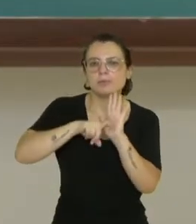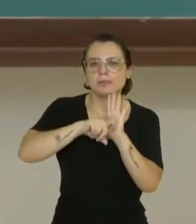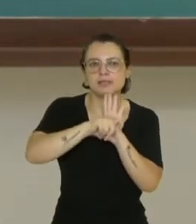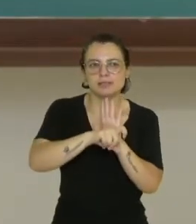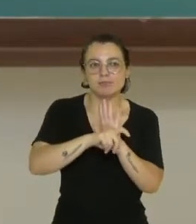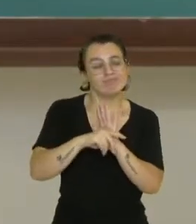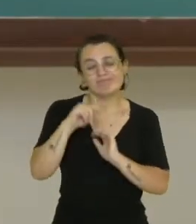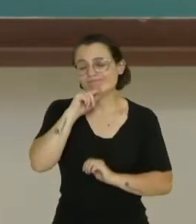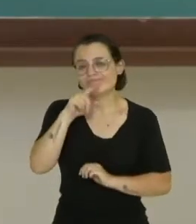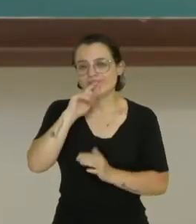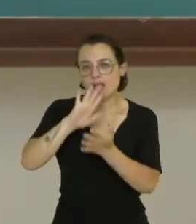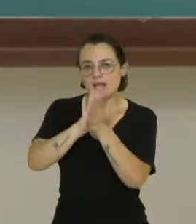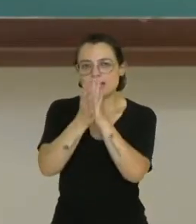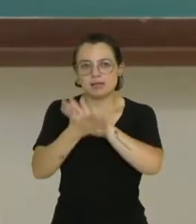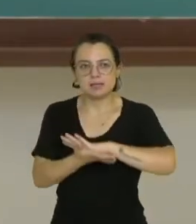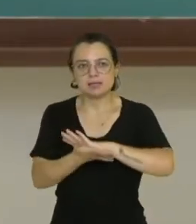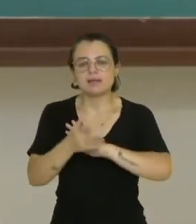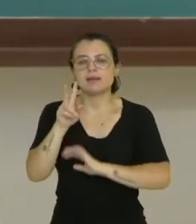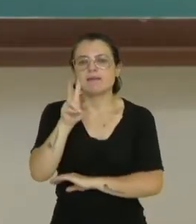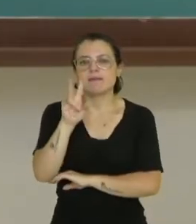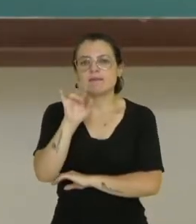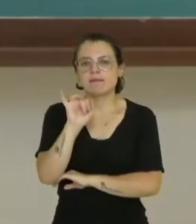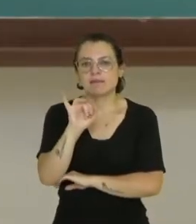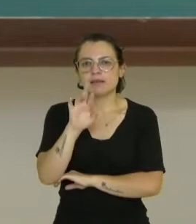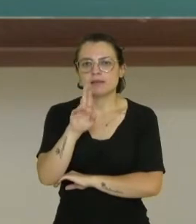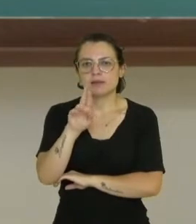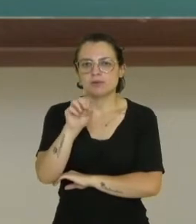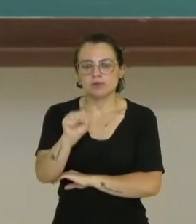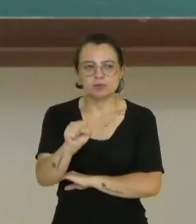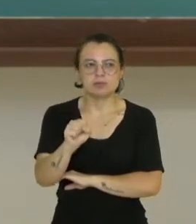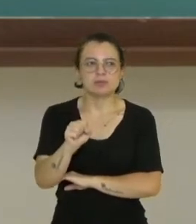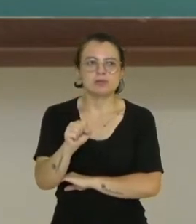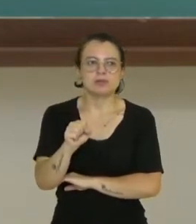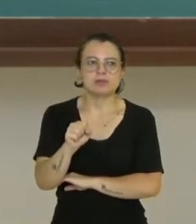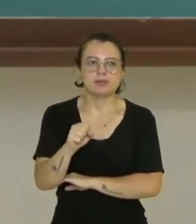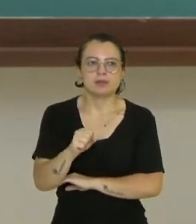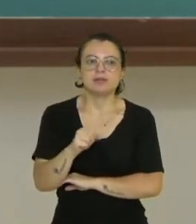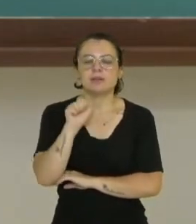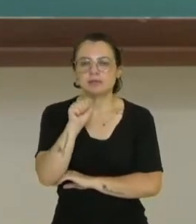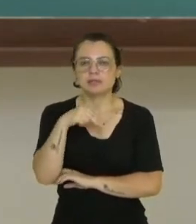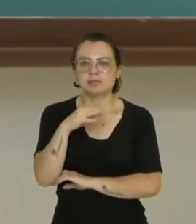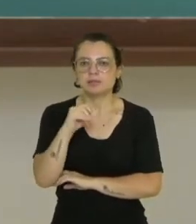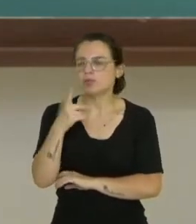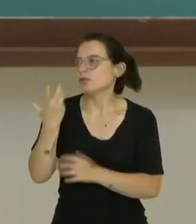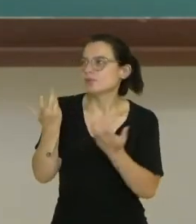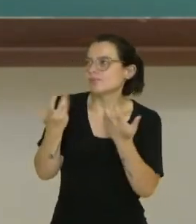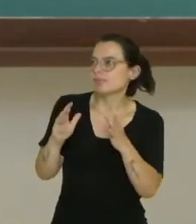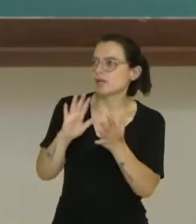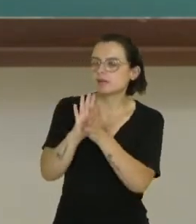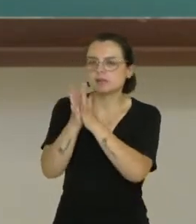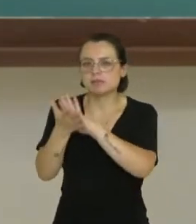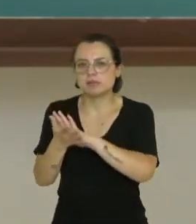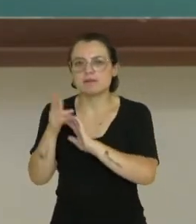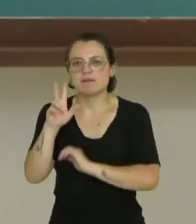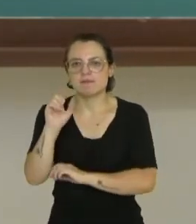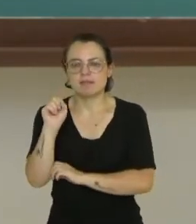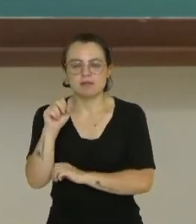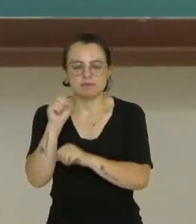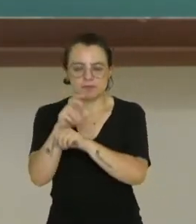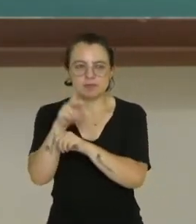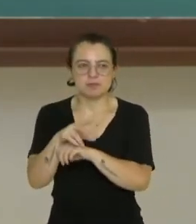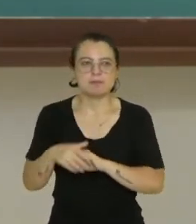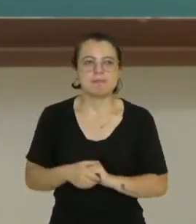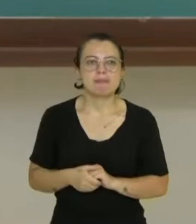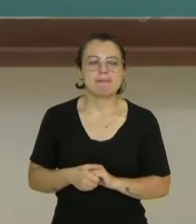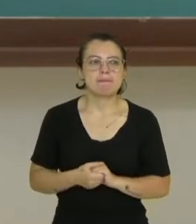destruir um vírus. Um antibiótico não foi criado para destruir infecções causadas por vírus,